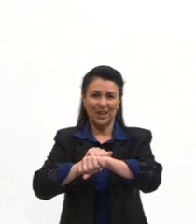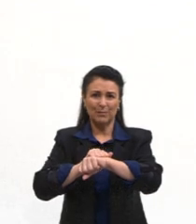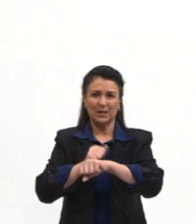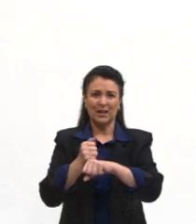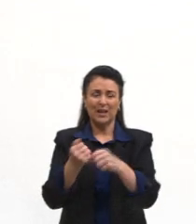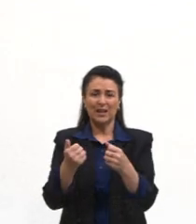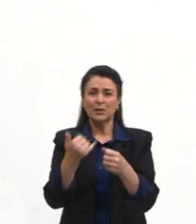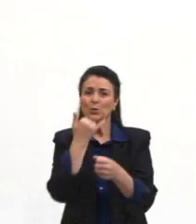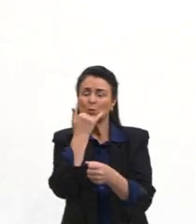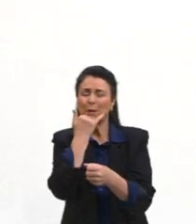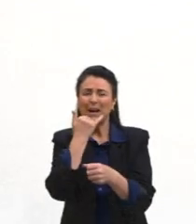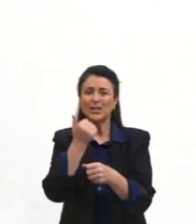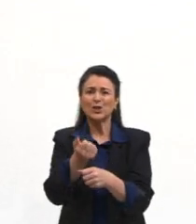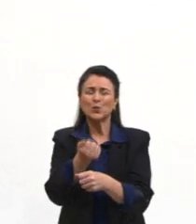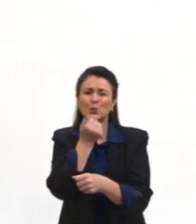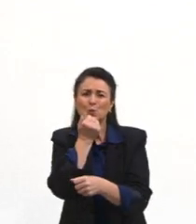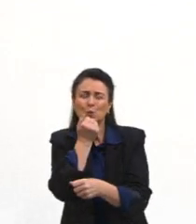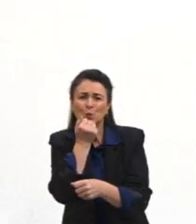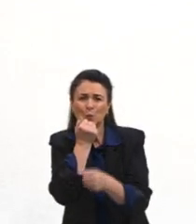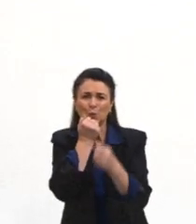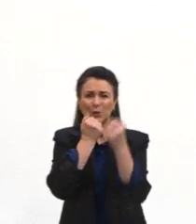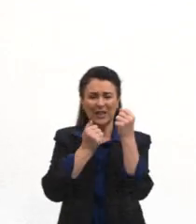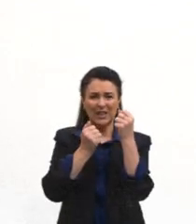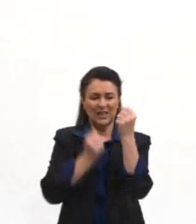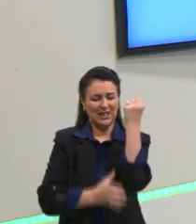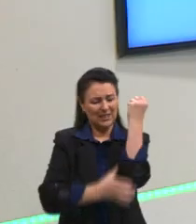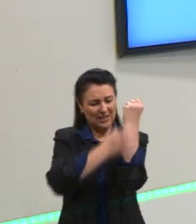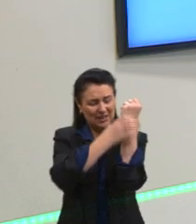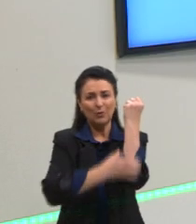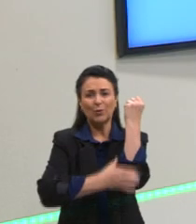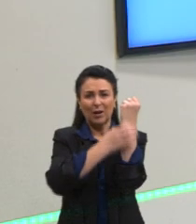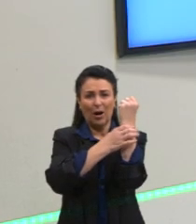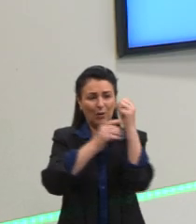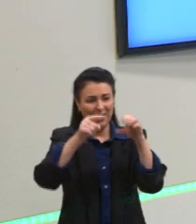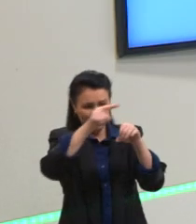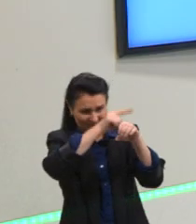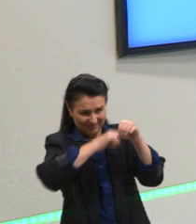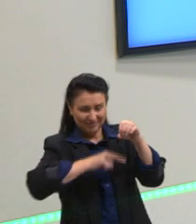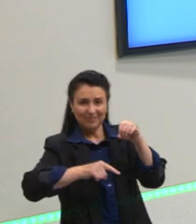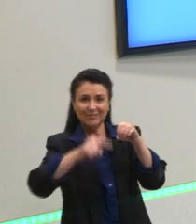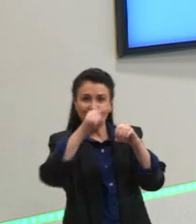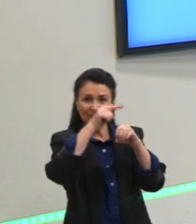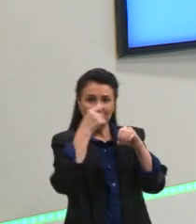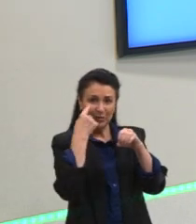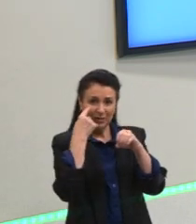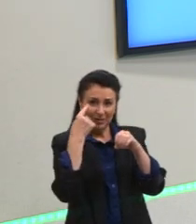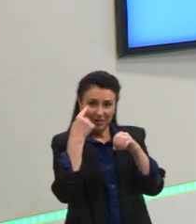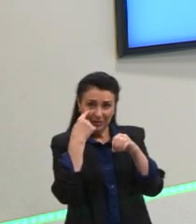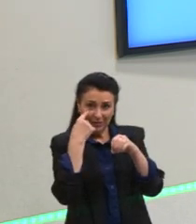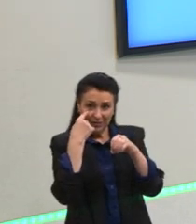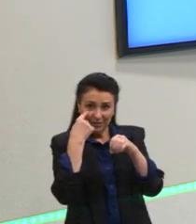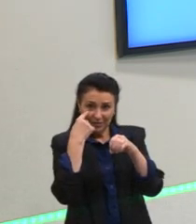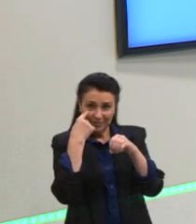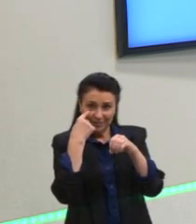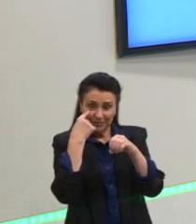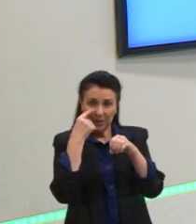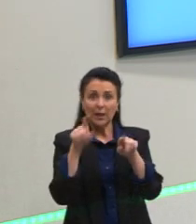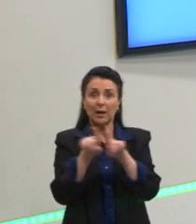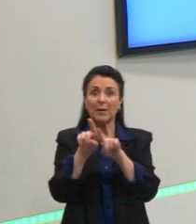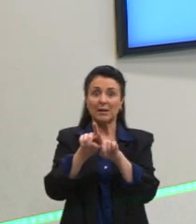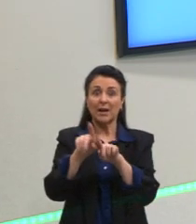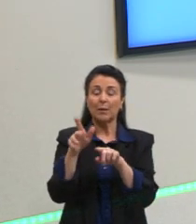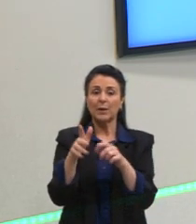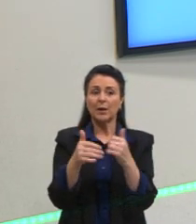gente, cai bastante. Cerne é a parte mais rígida do caule, é a parte de mais interesse das madeireiras, que